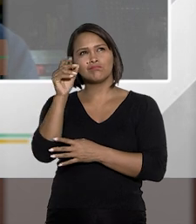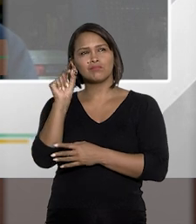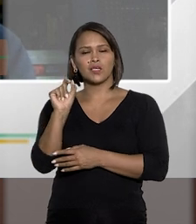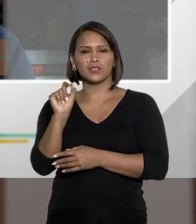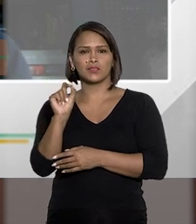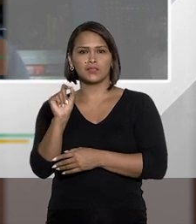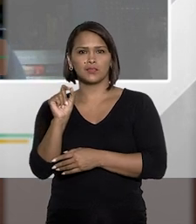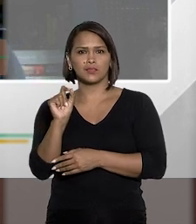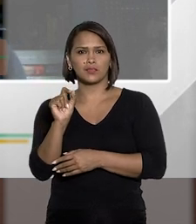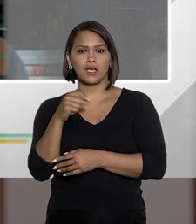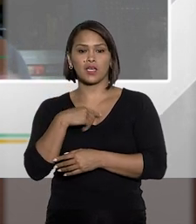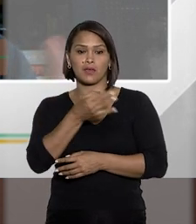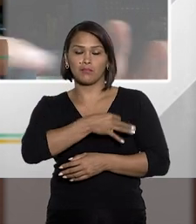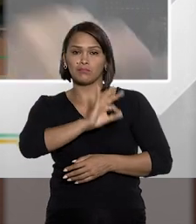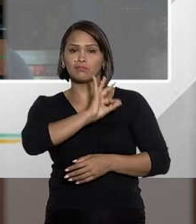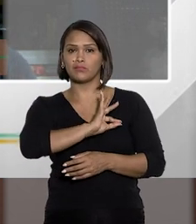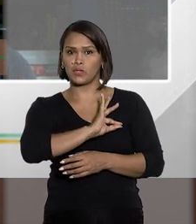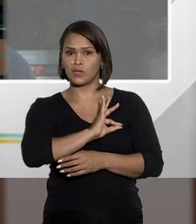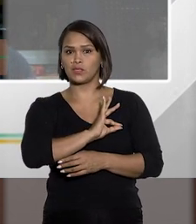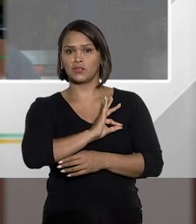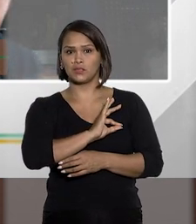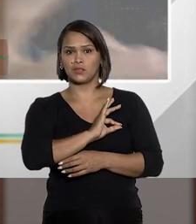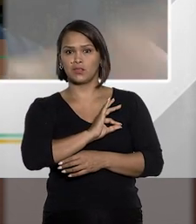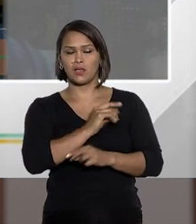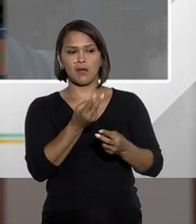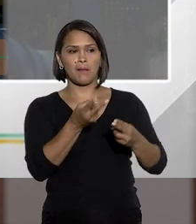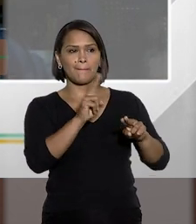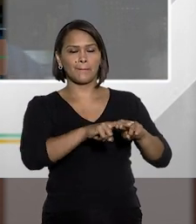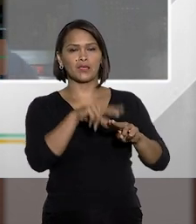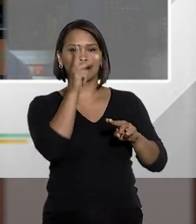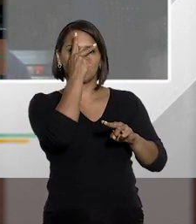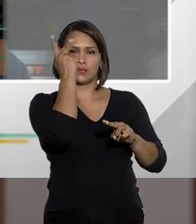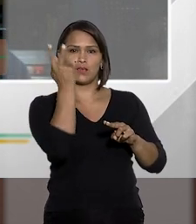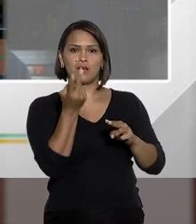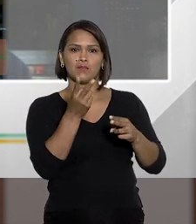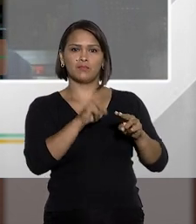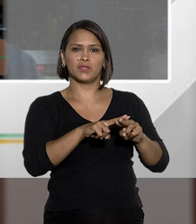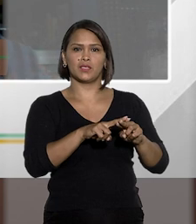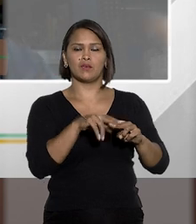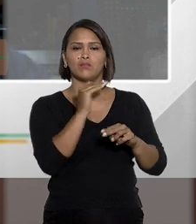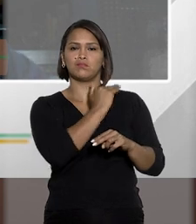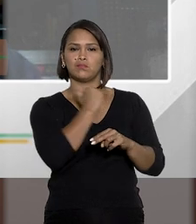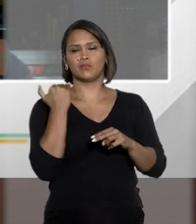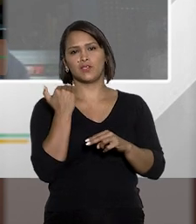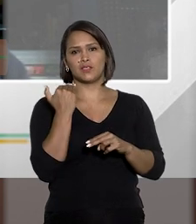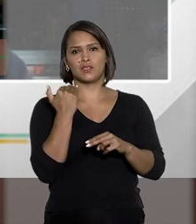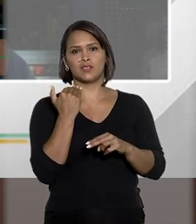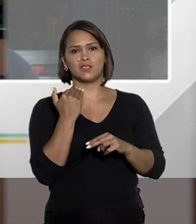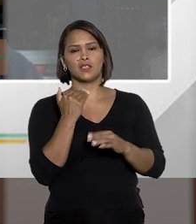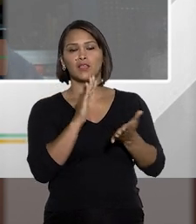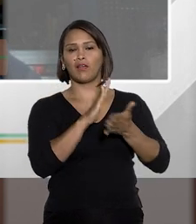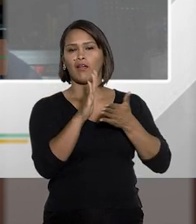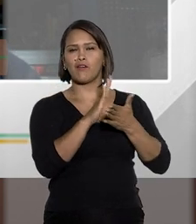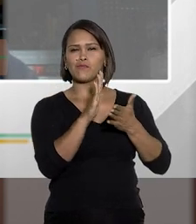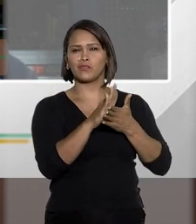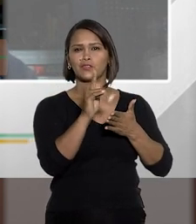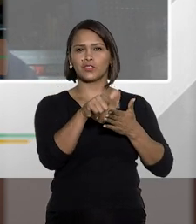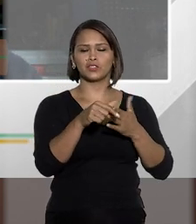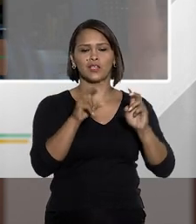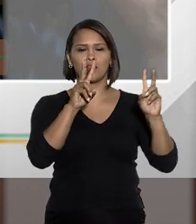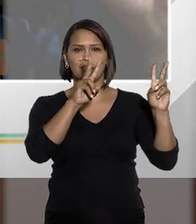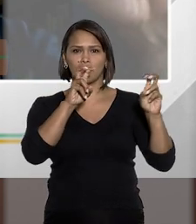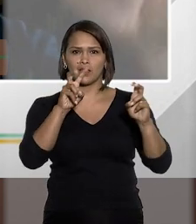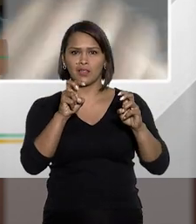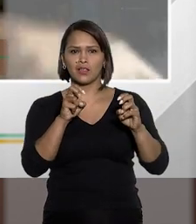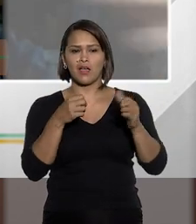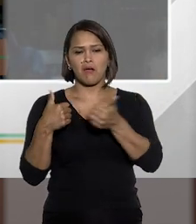vamos imaginar que policiais prendem um assassino que está foragido,